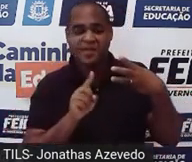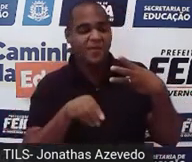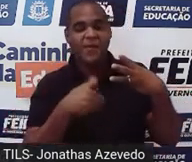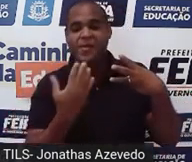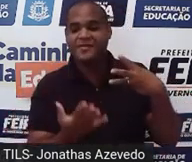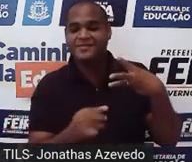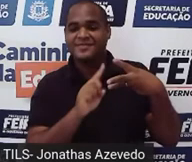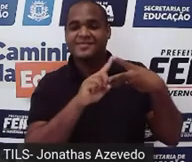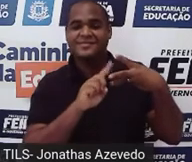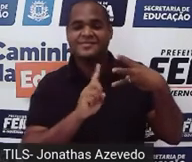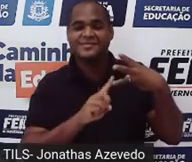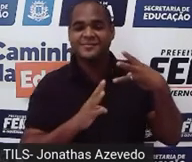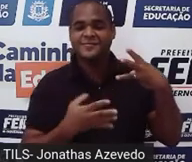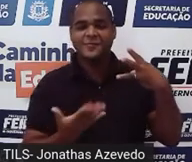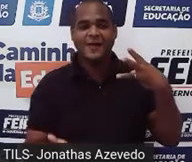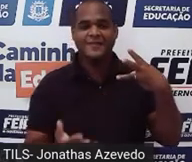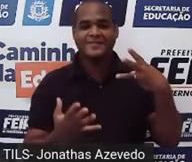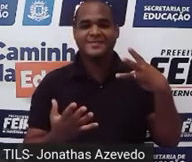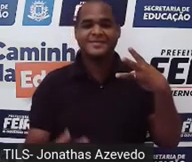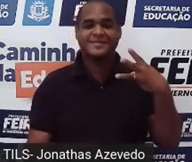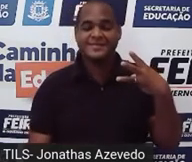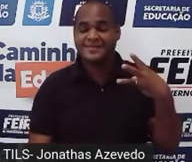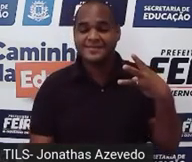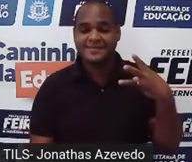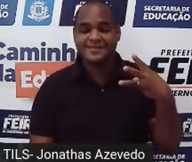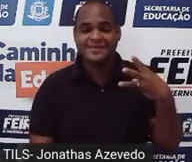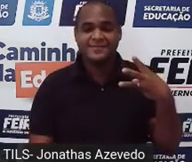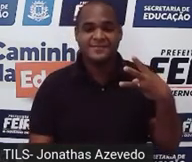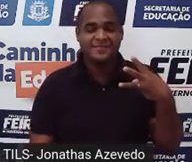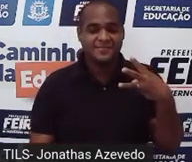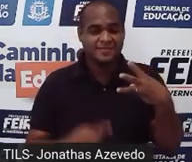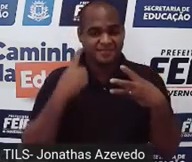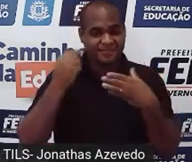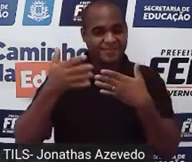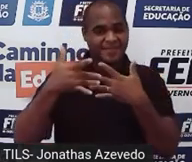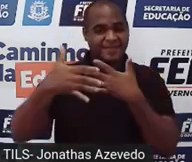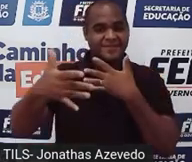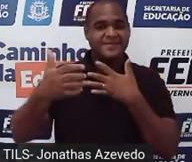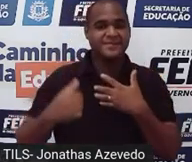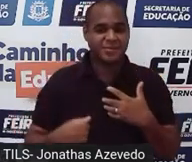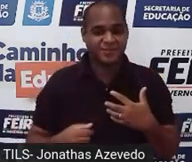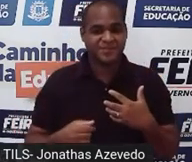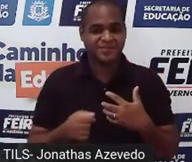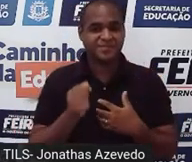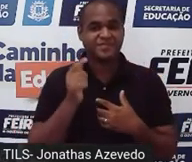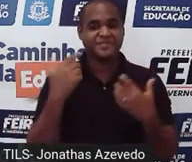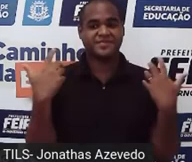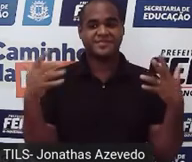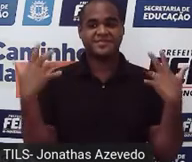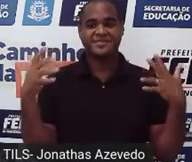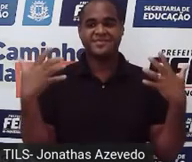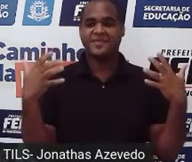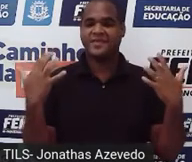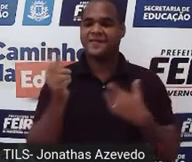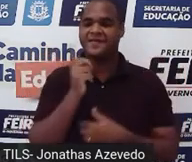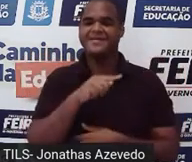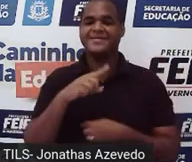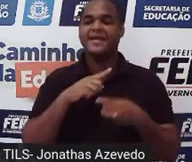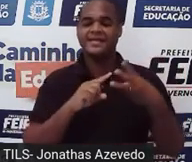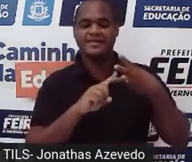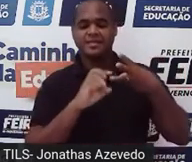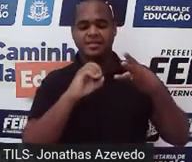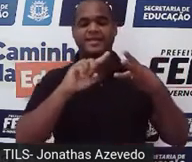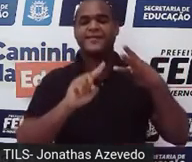0,3 dízima periódica. Vamos avançar. Parabéns para você que disse